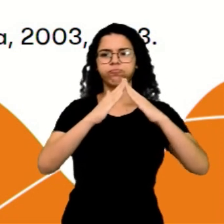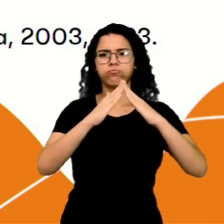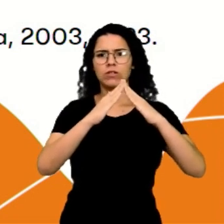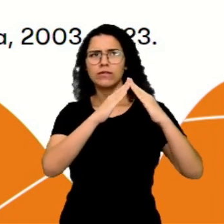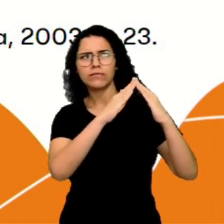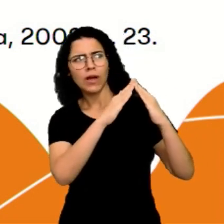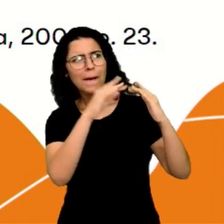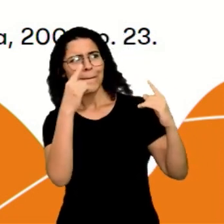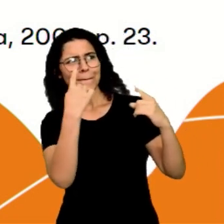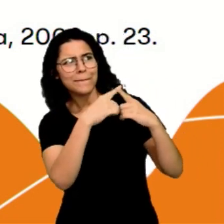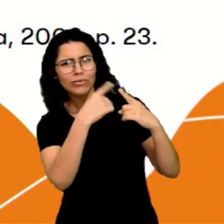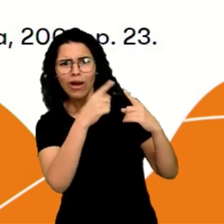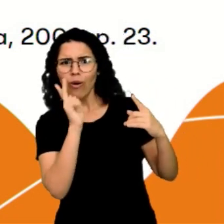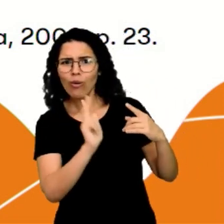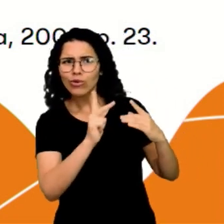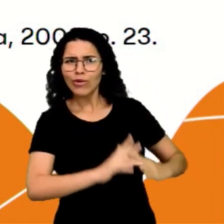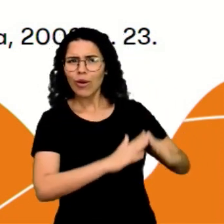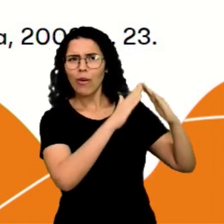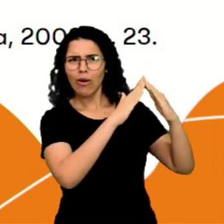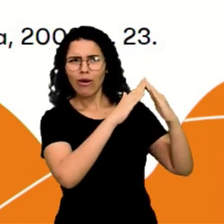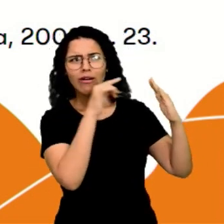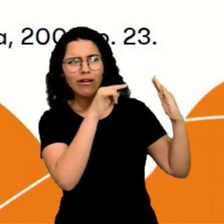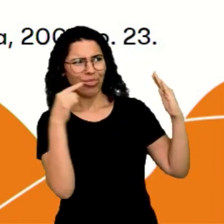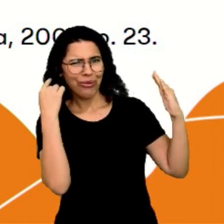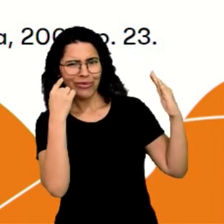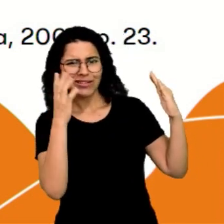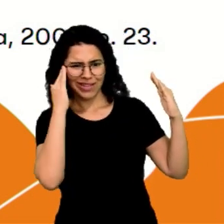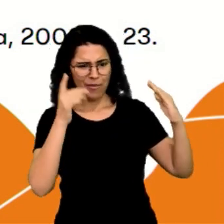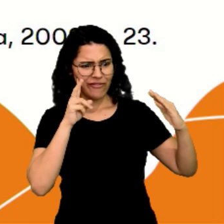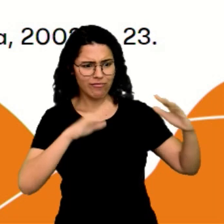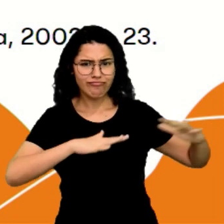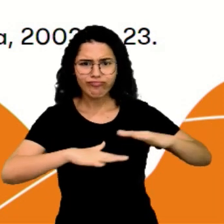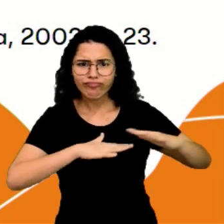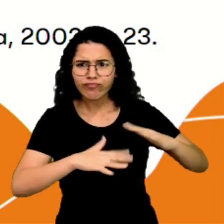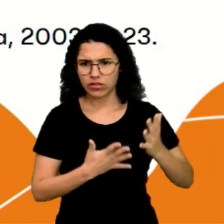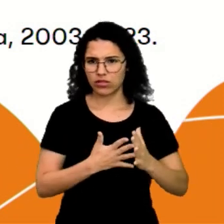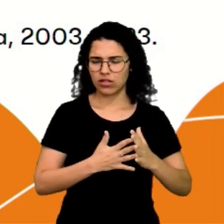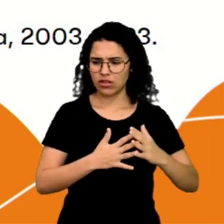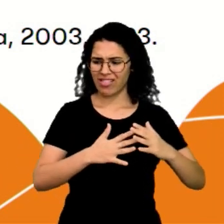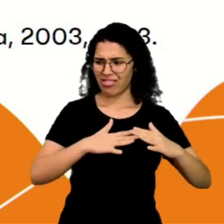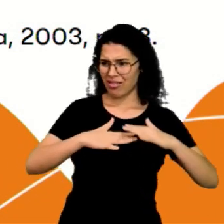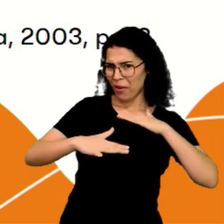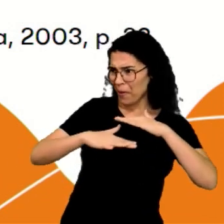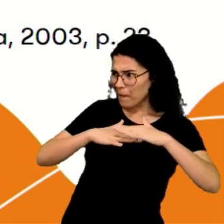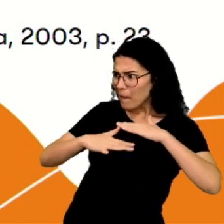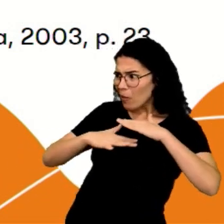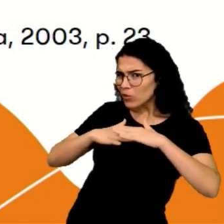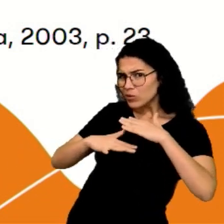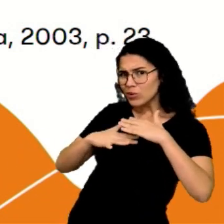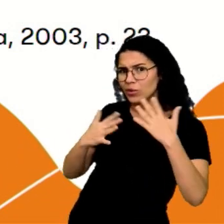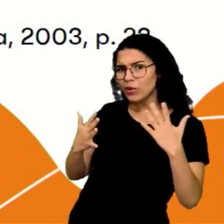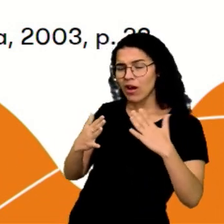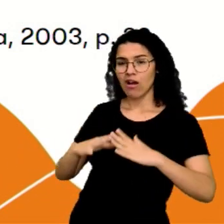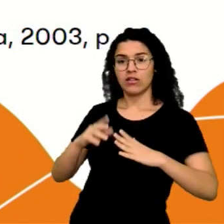ficou de pé, sua casa doida? Não sabe que houve um terremoto? Advertiu a bruxa. Um terremoto? Repetiu a casa com as